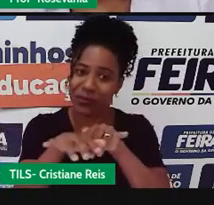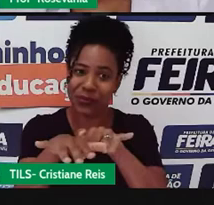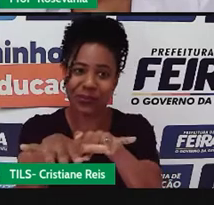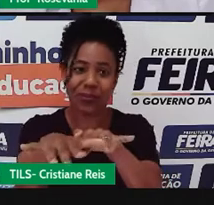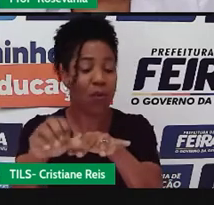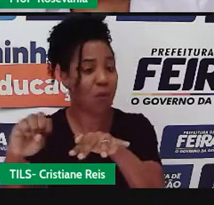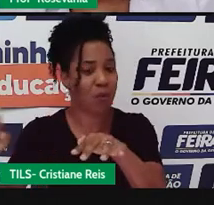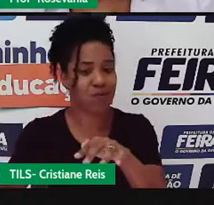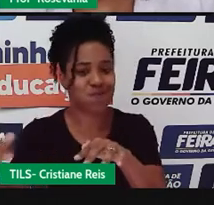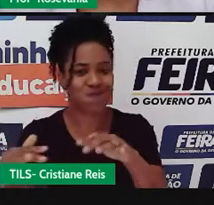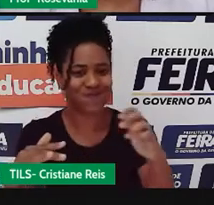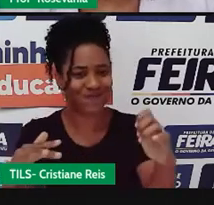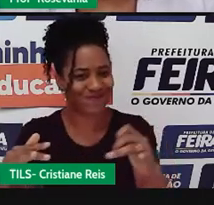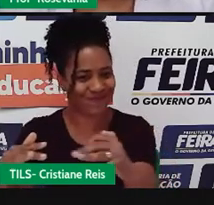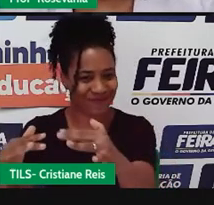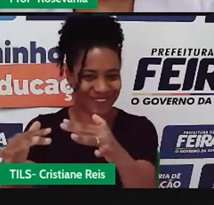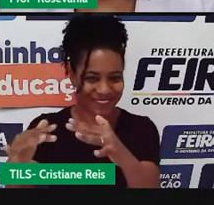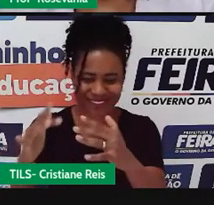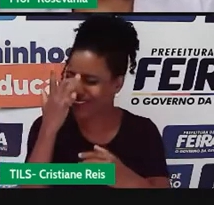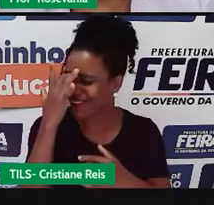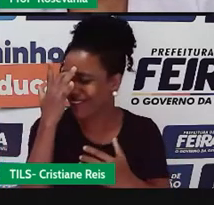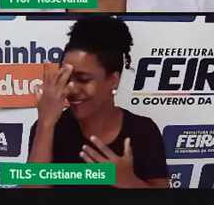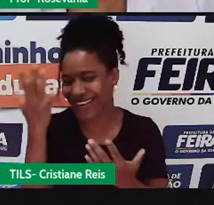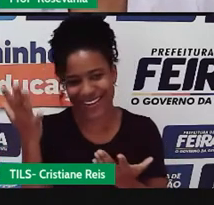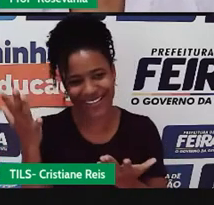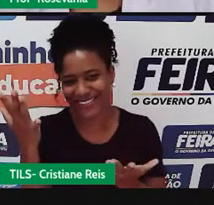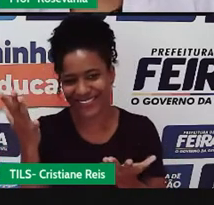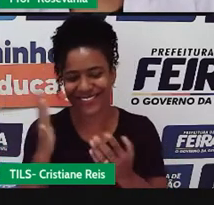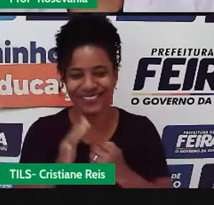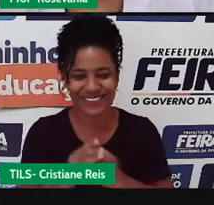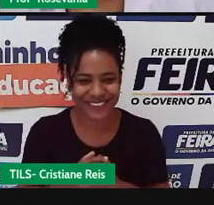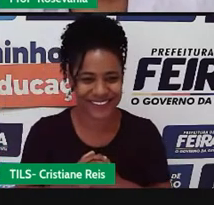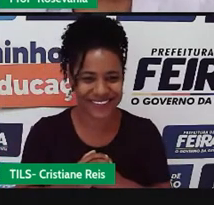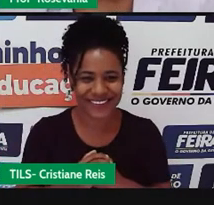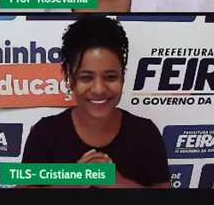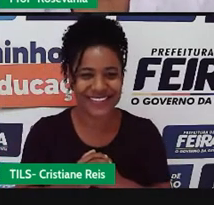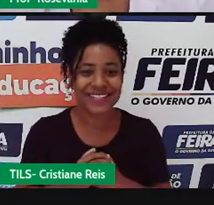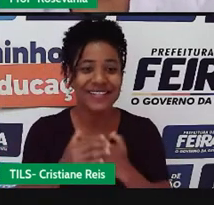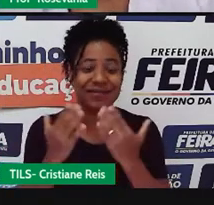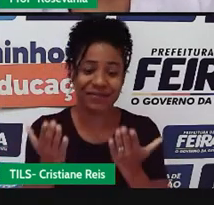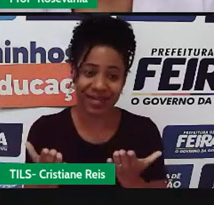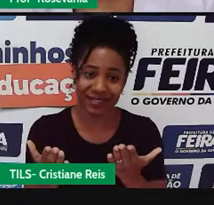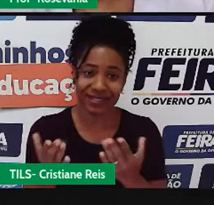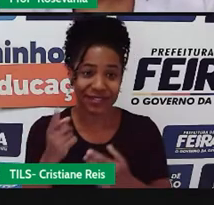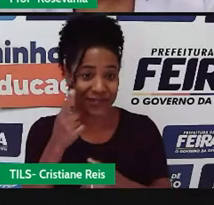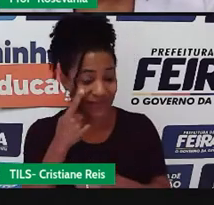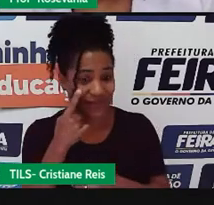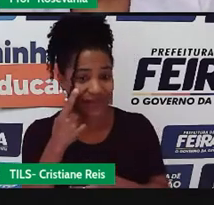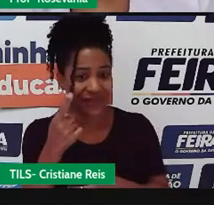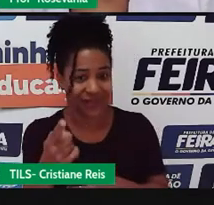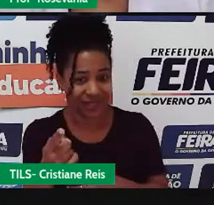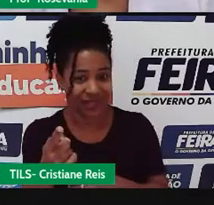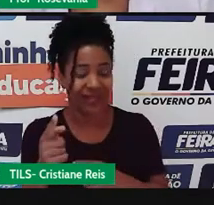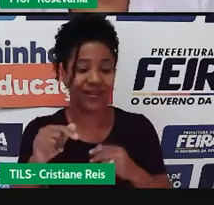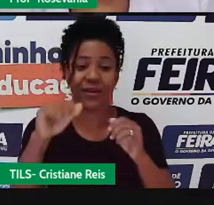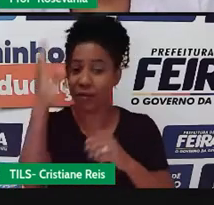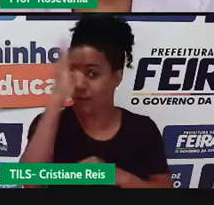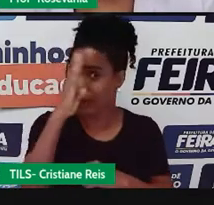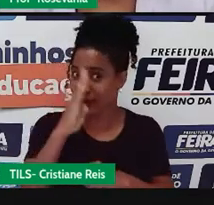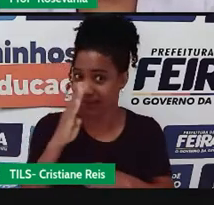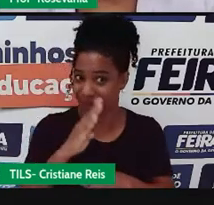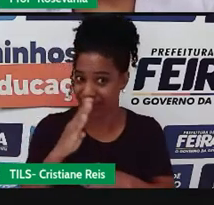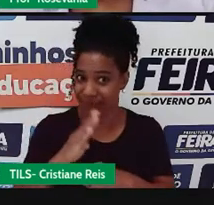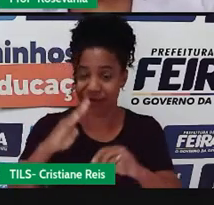delta. Pronto? Passinho, já foi, ficou lá. Mas aí a gente olha o território brasileiro. A gente